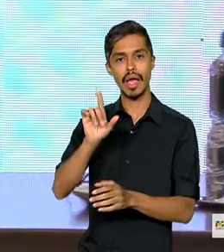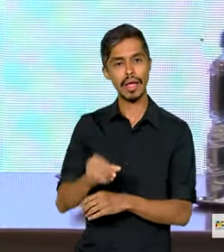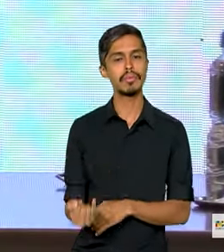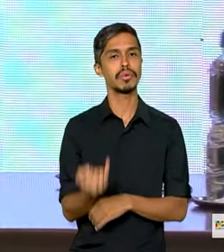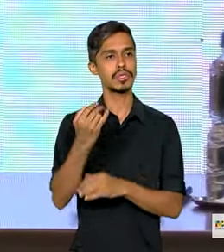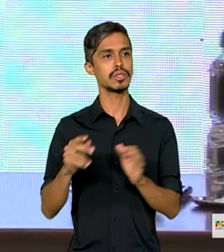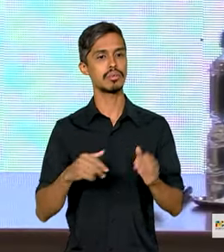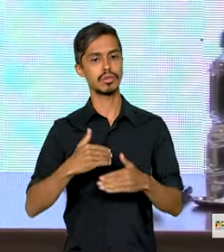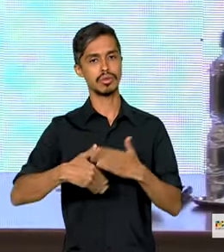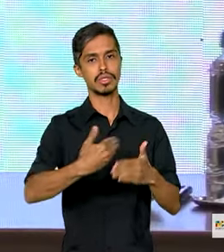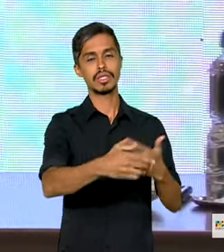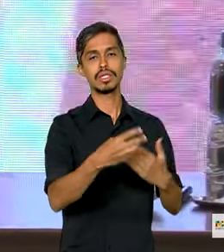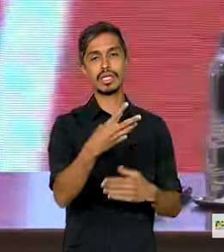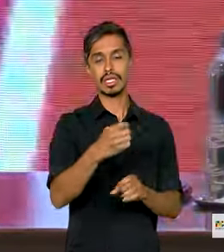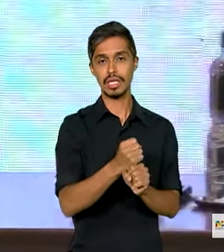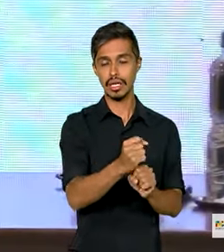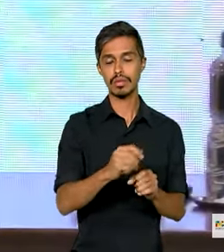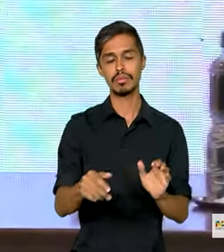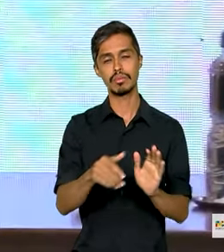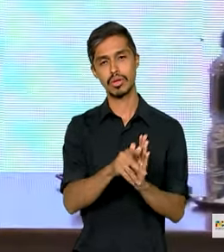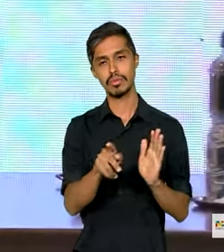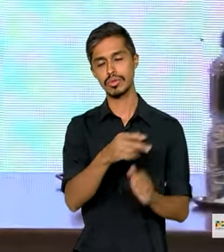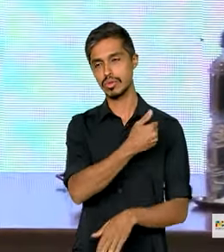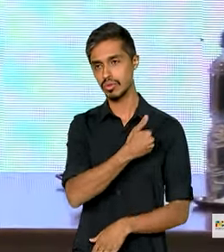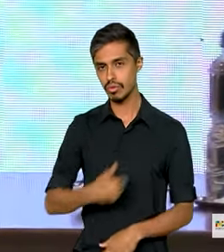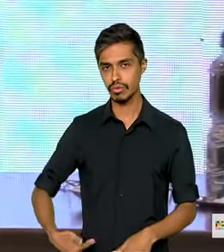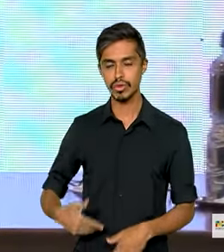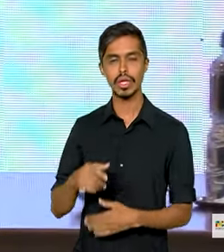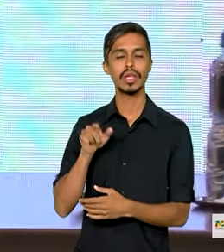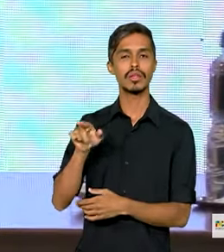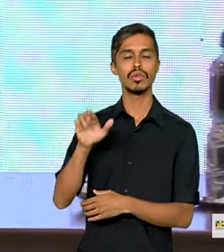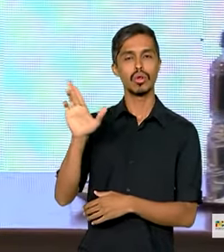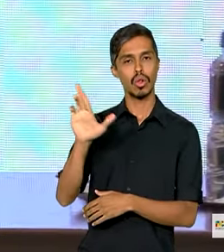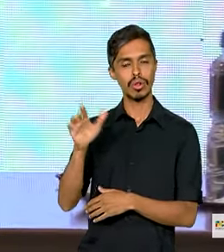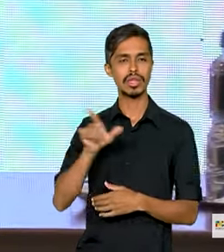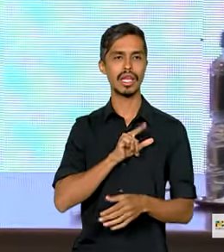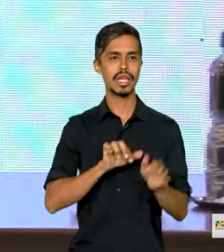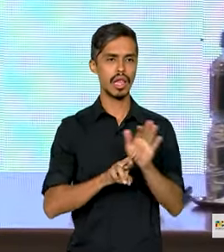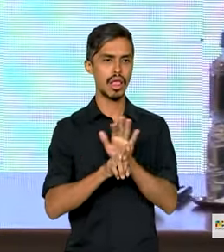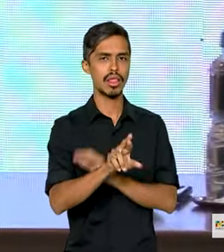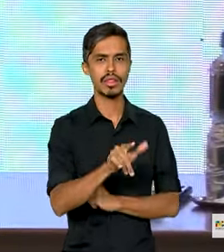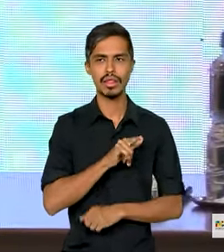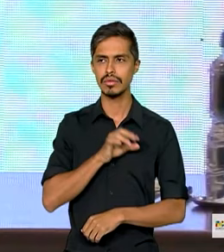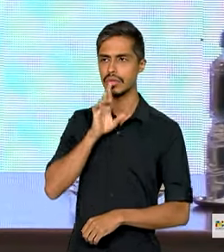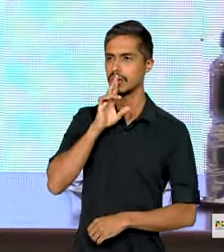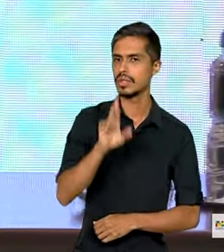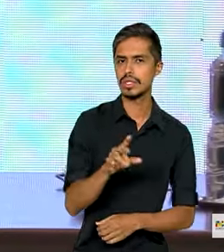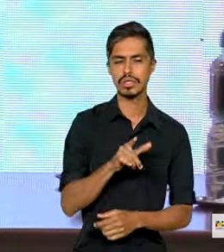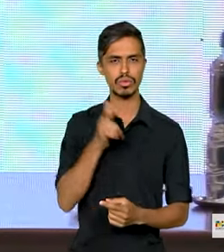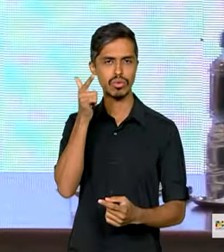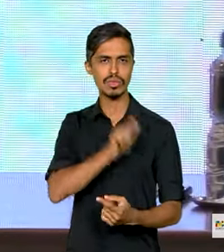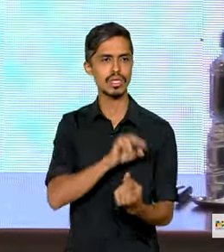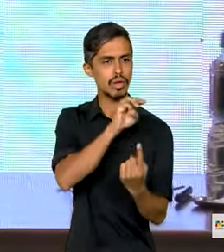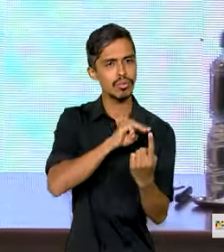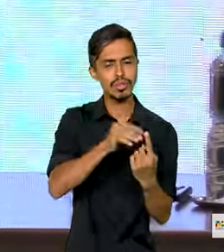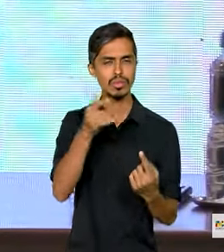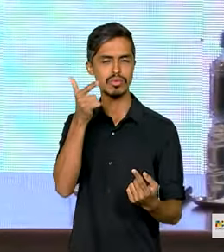anos do governo do presidente Lula, de representatividade, de resultado, de alcance de metas. Tem muito trabalho a